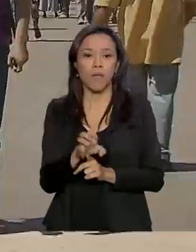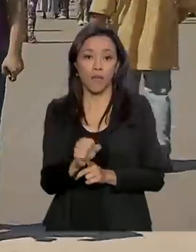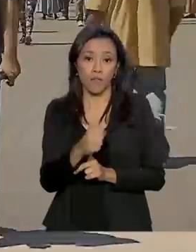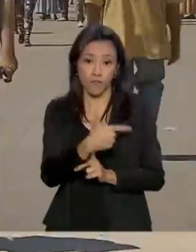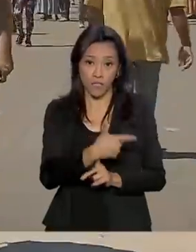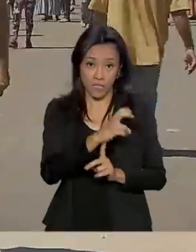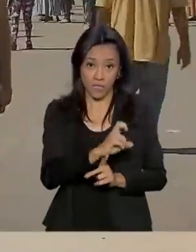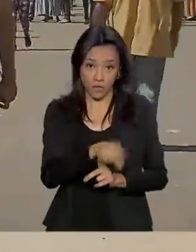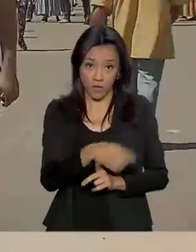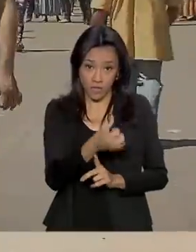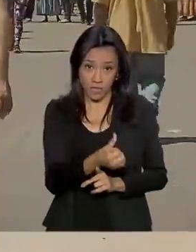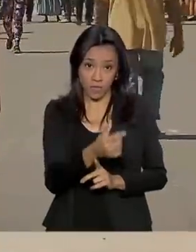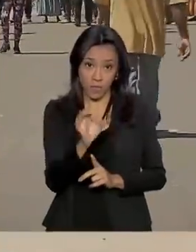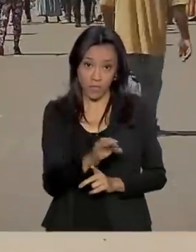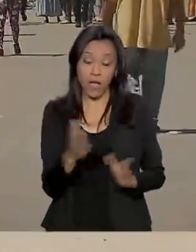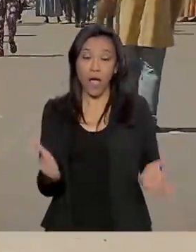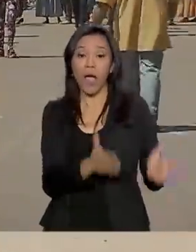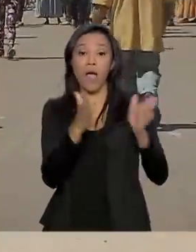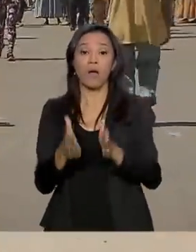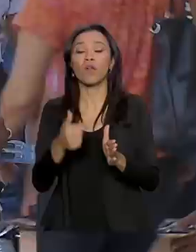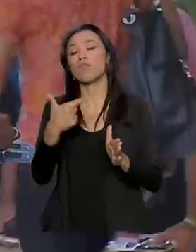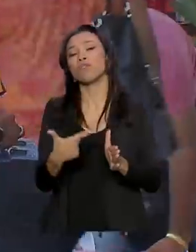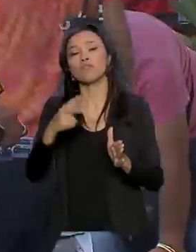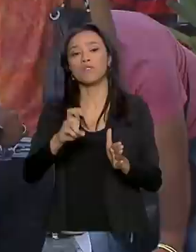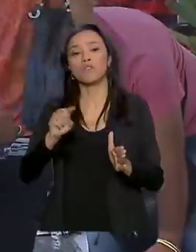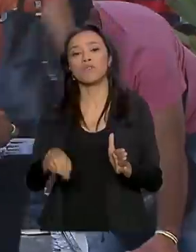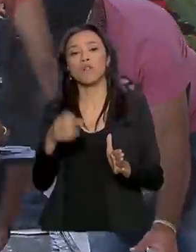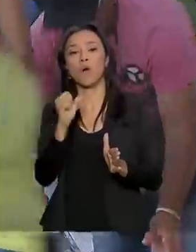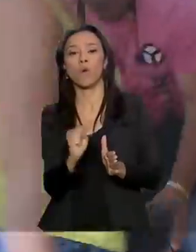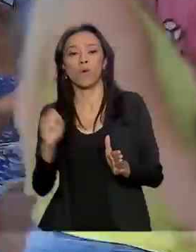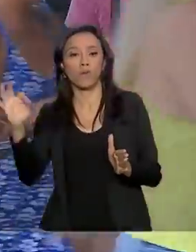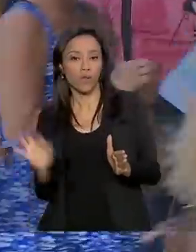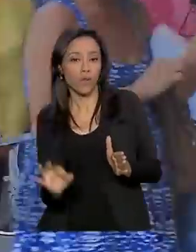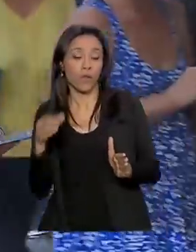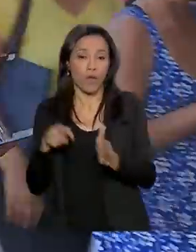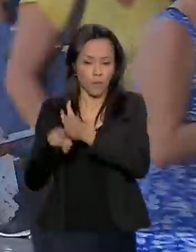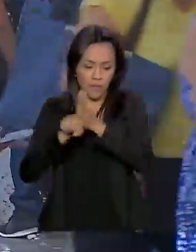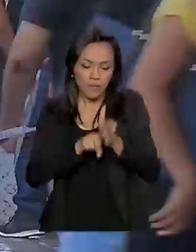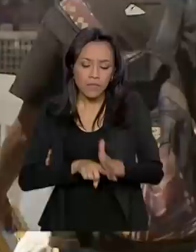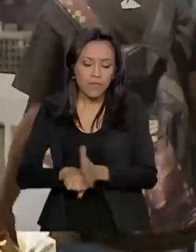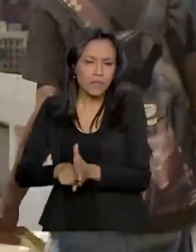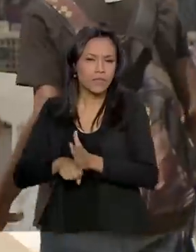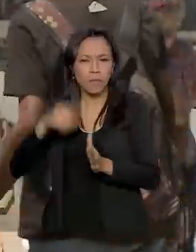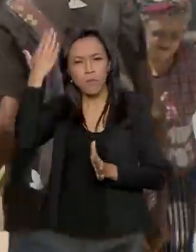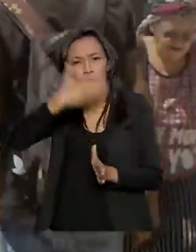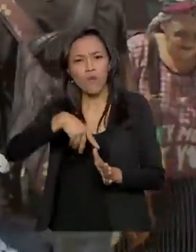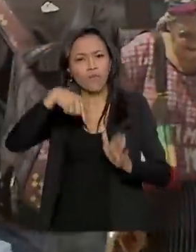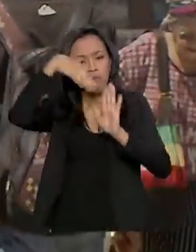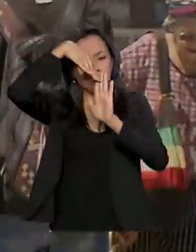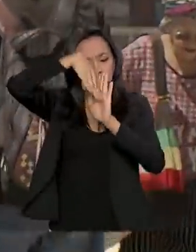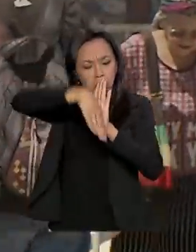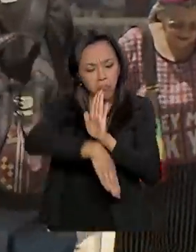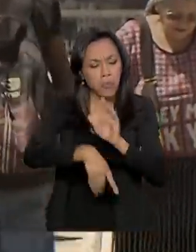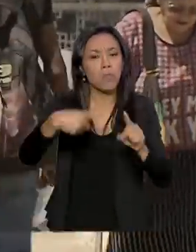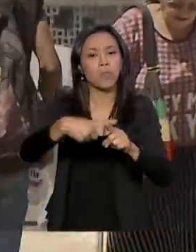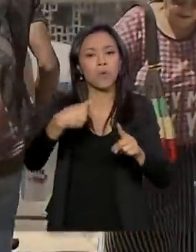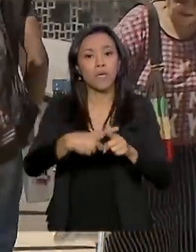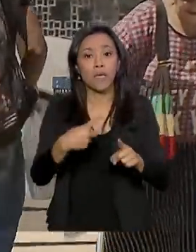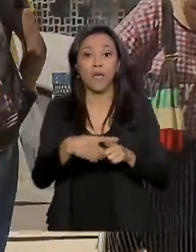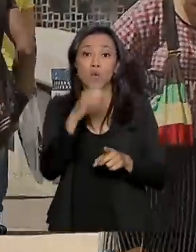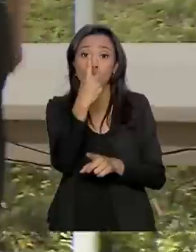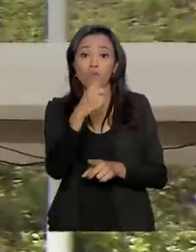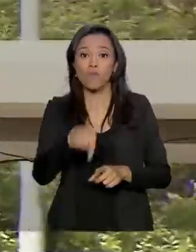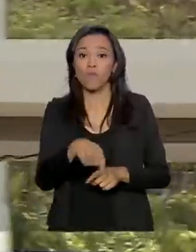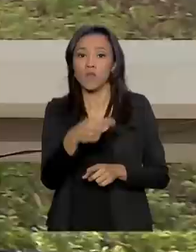para 25,8%. O estudo mostra que a queda ocorreu por causa da expansão de 1,7